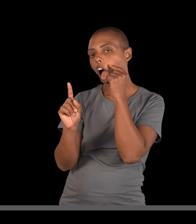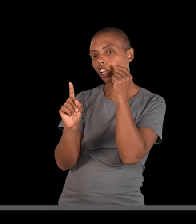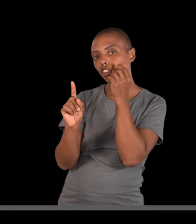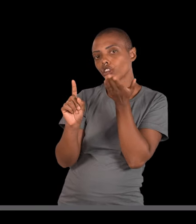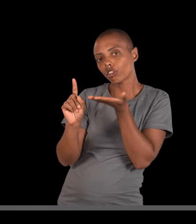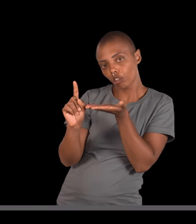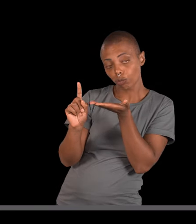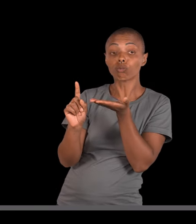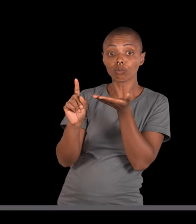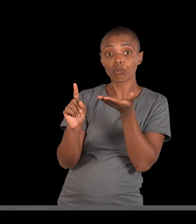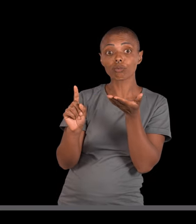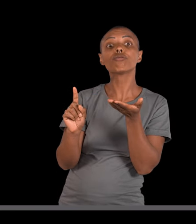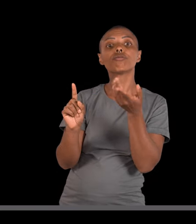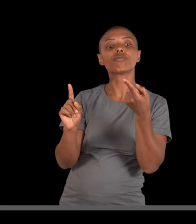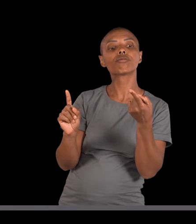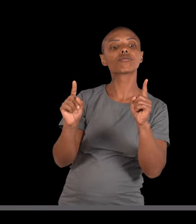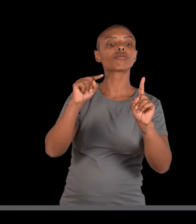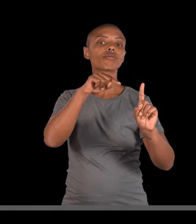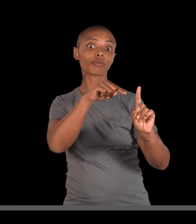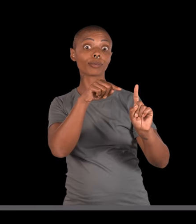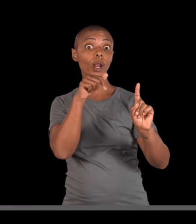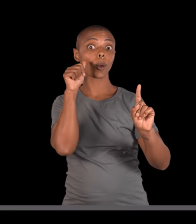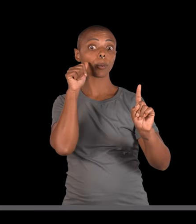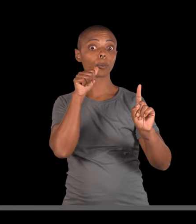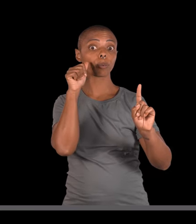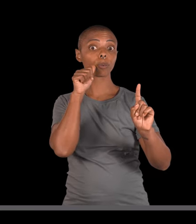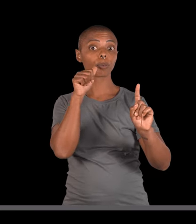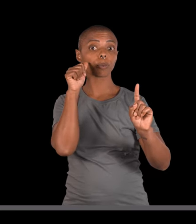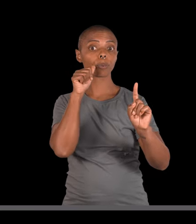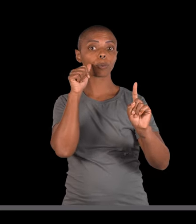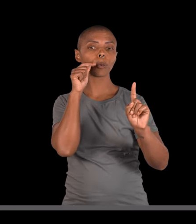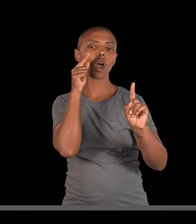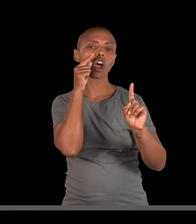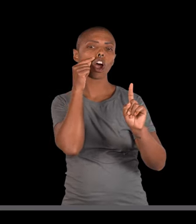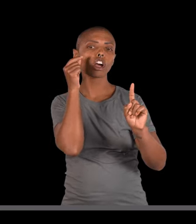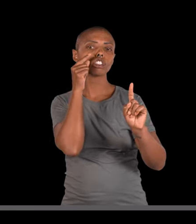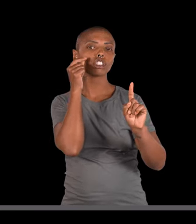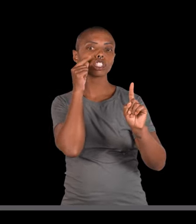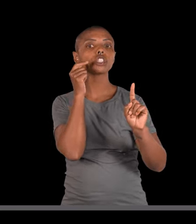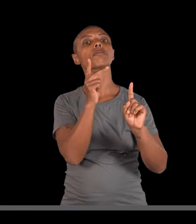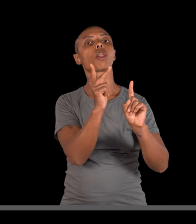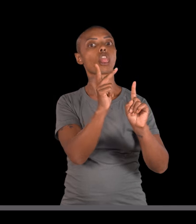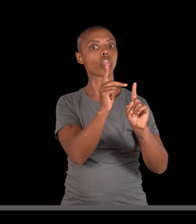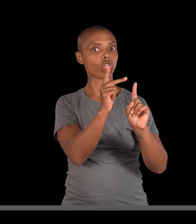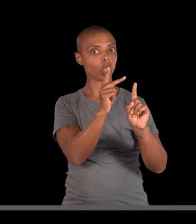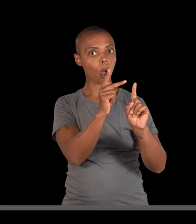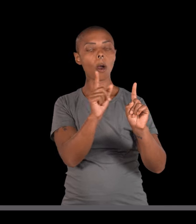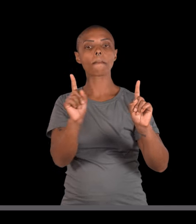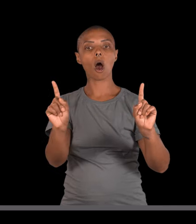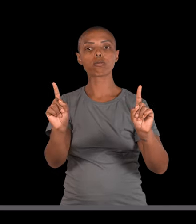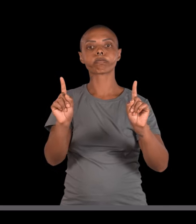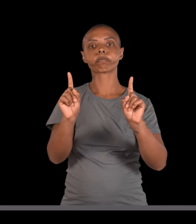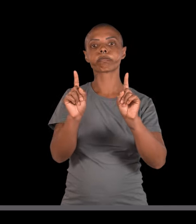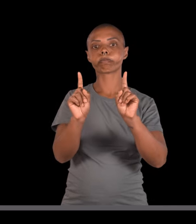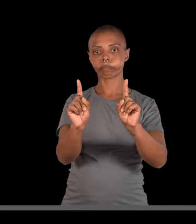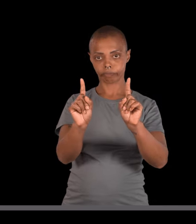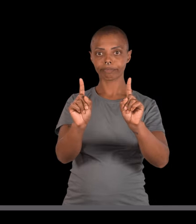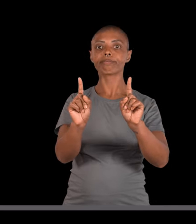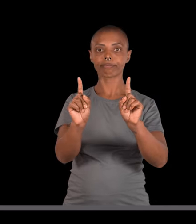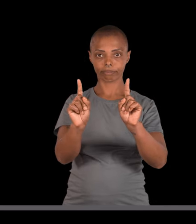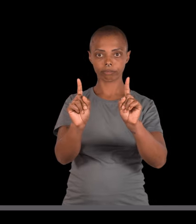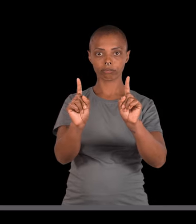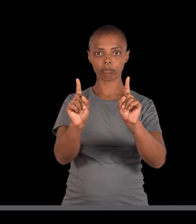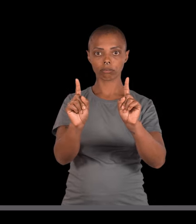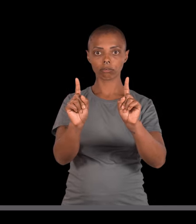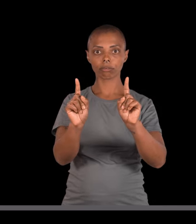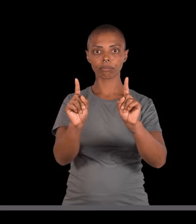Aqui, o gatinho manhoso. E ele tem uma gatinha manhosa. Vamos botar aqui que também